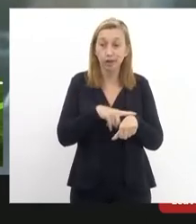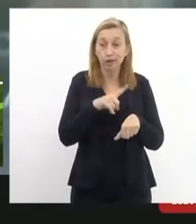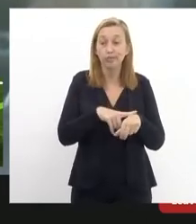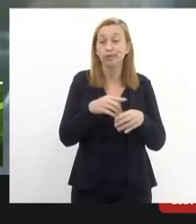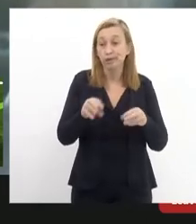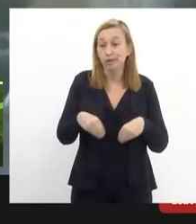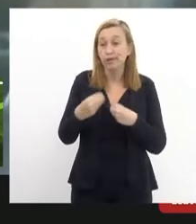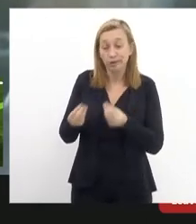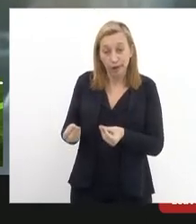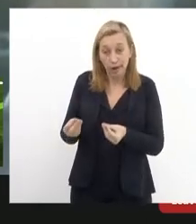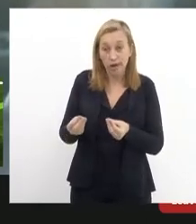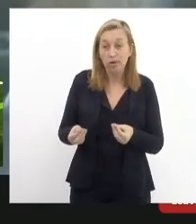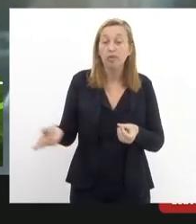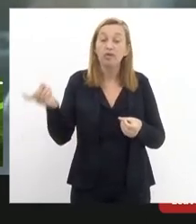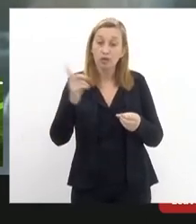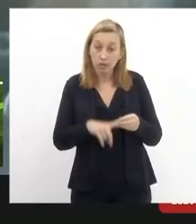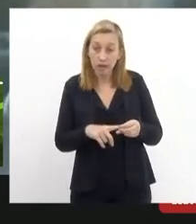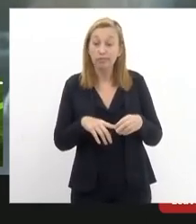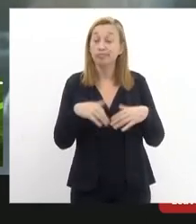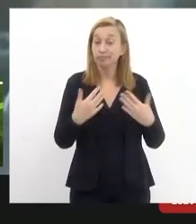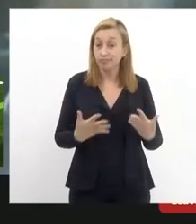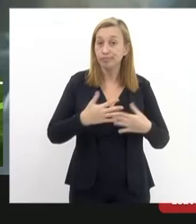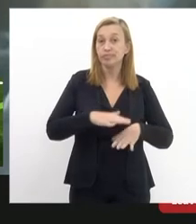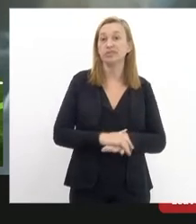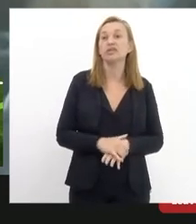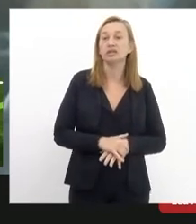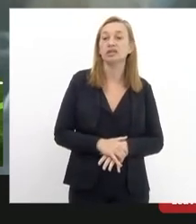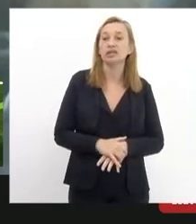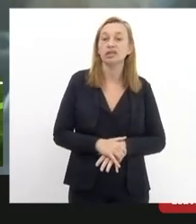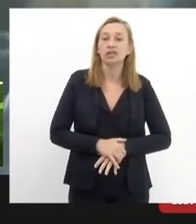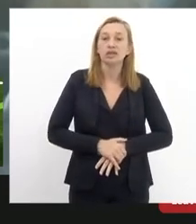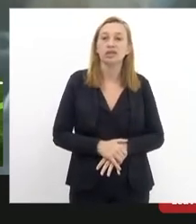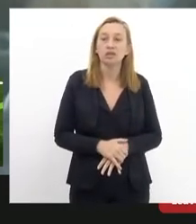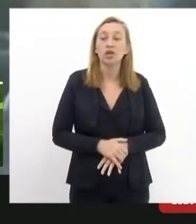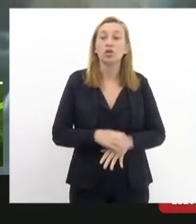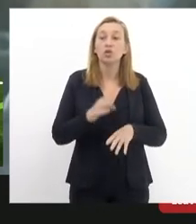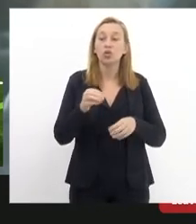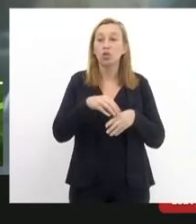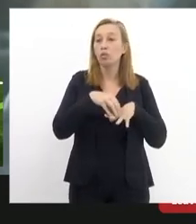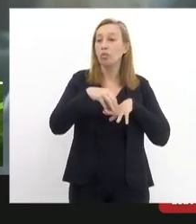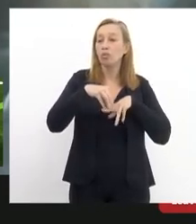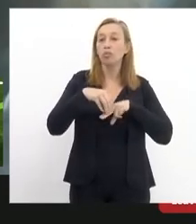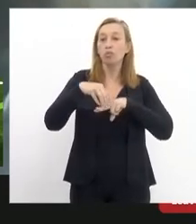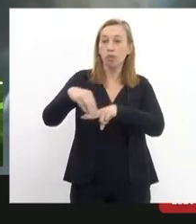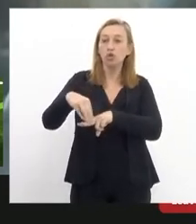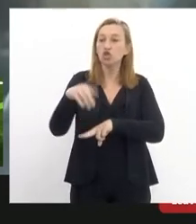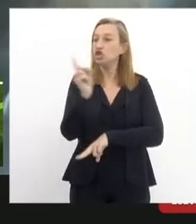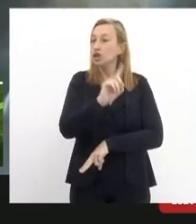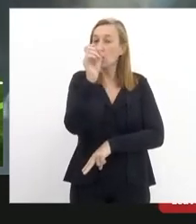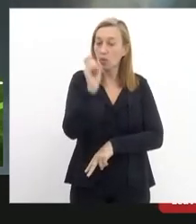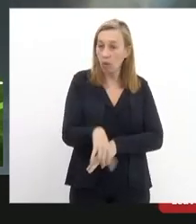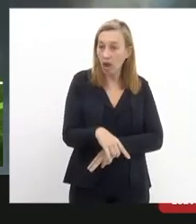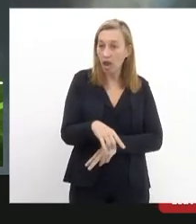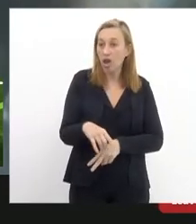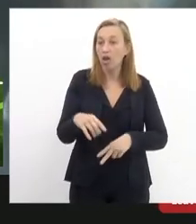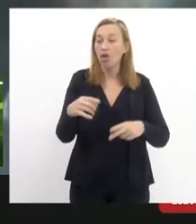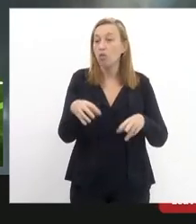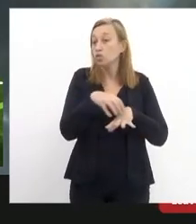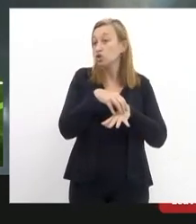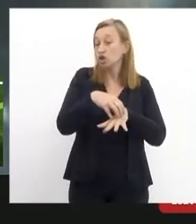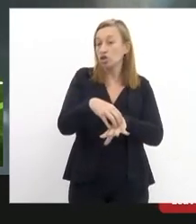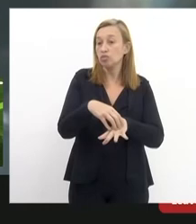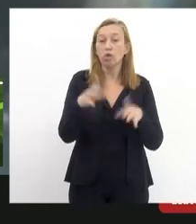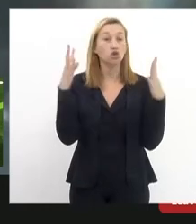o bonde voltar a funcionar dizer que o bonde não é um transporte